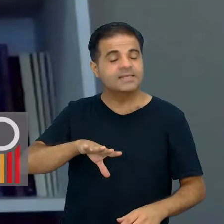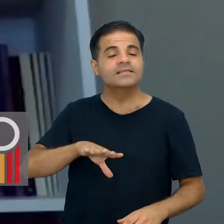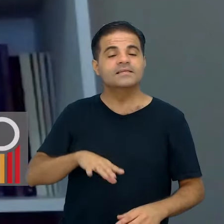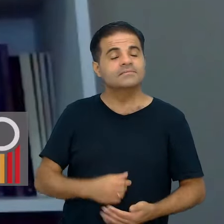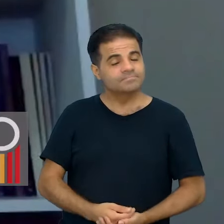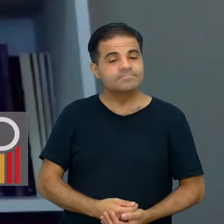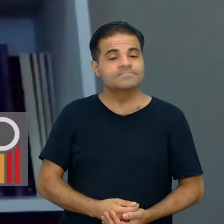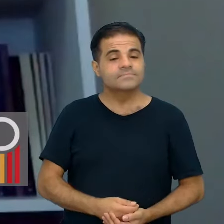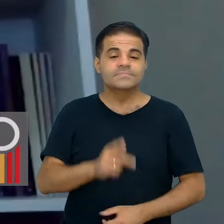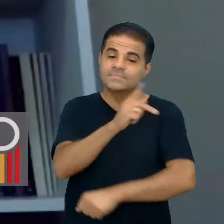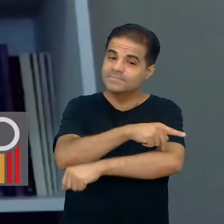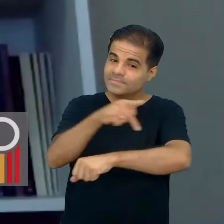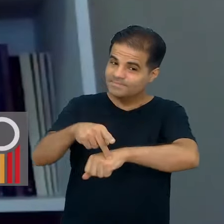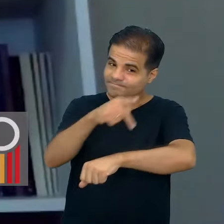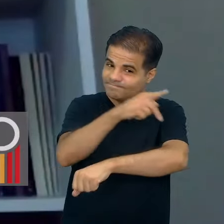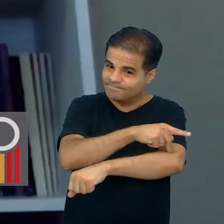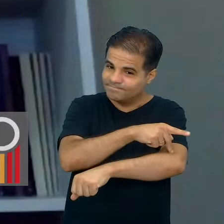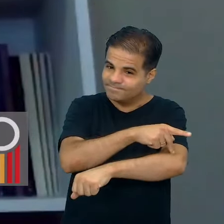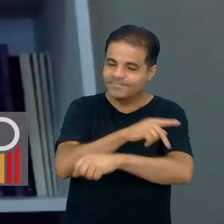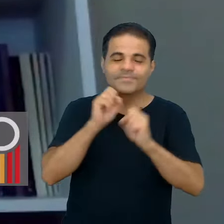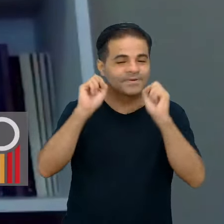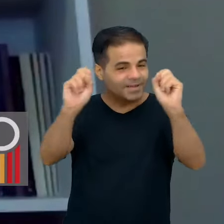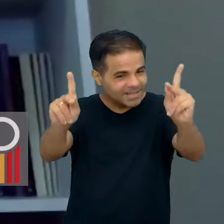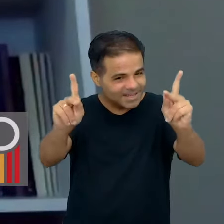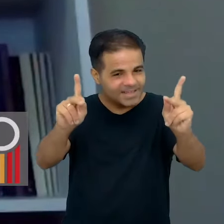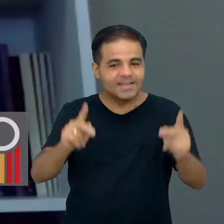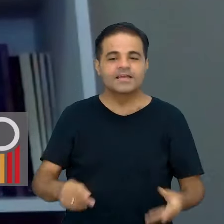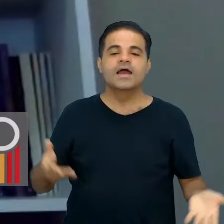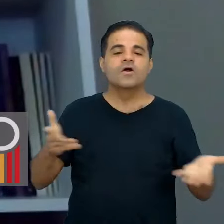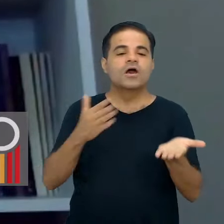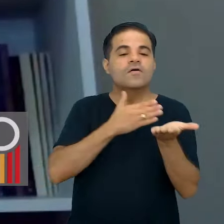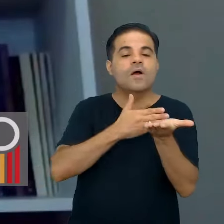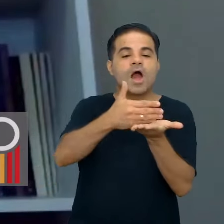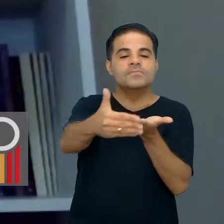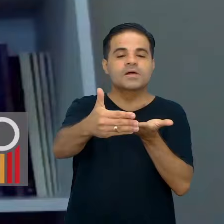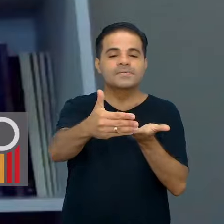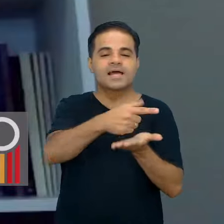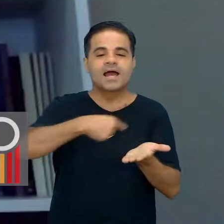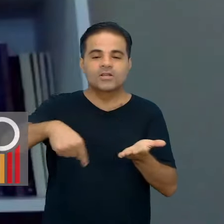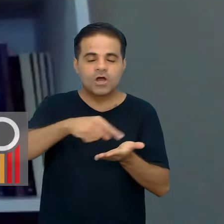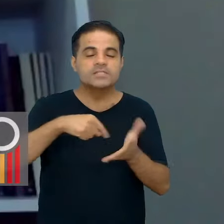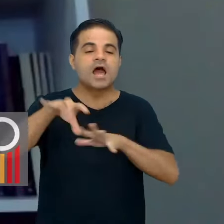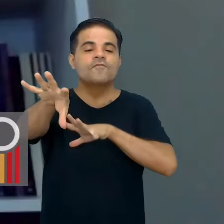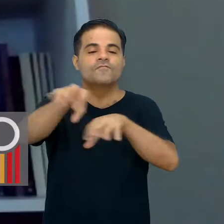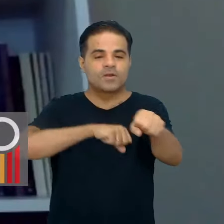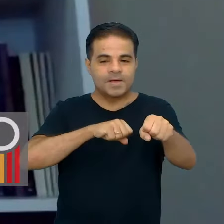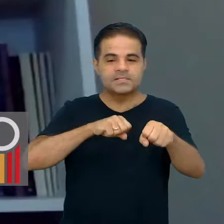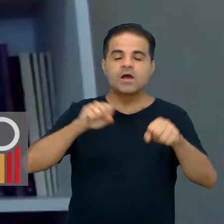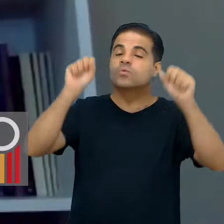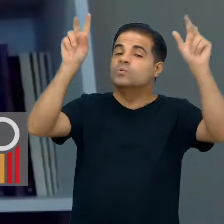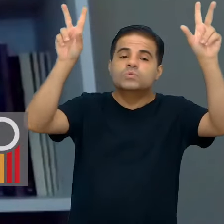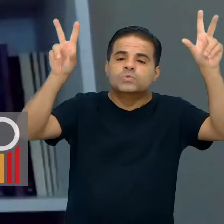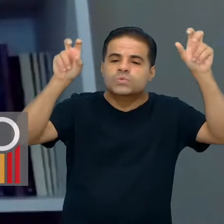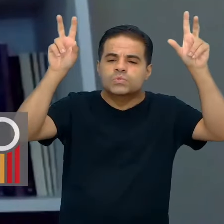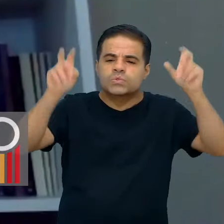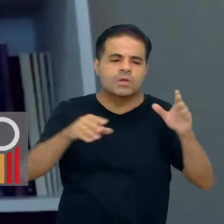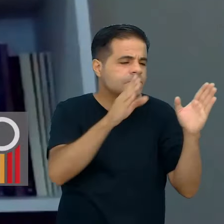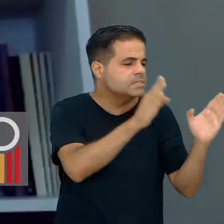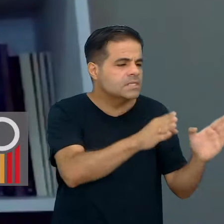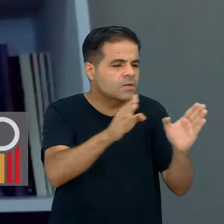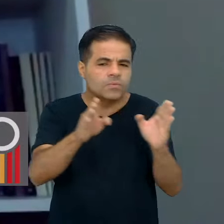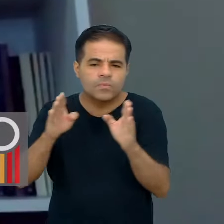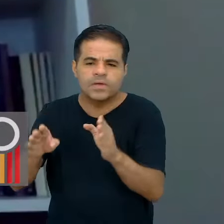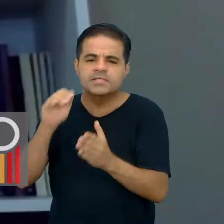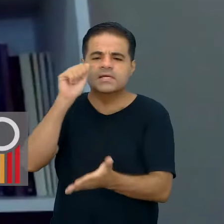e pedagoga também, tá bom? Então vamos dar início aqui, hoje a formação é da sequência de